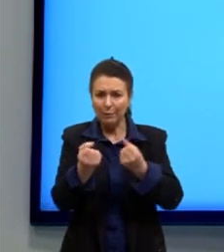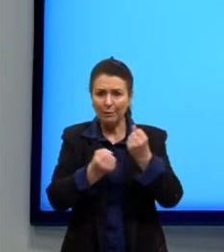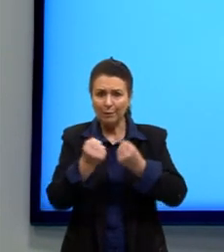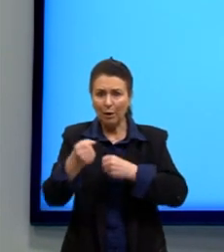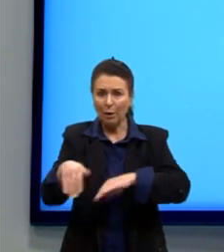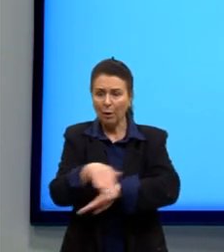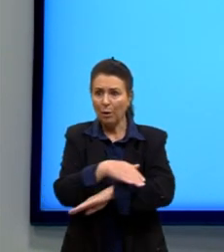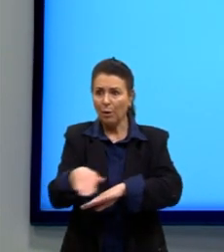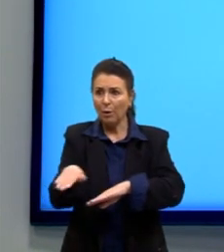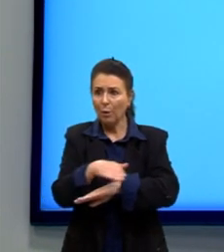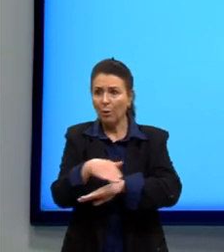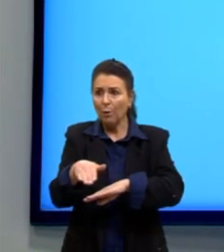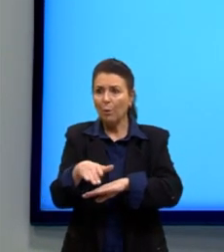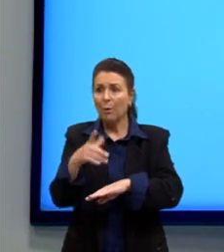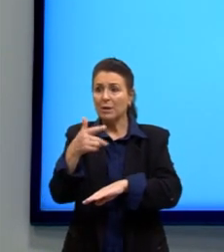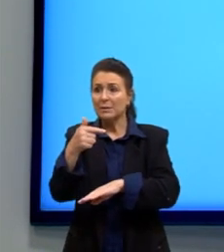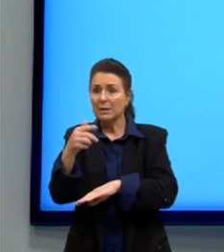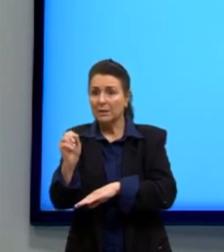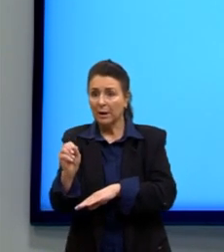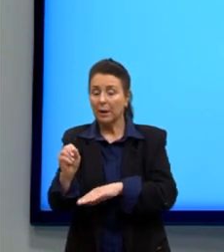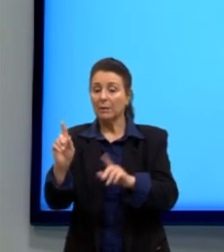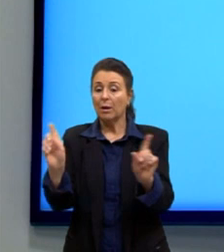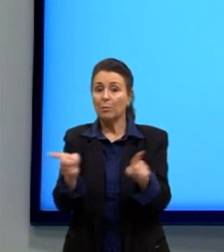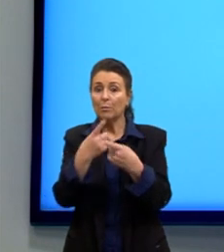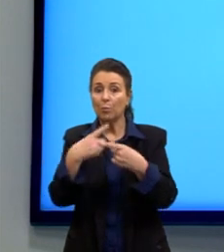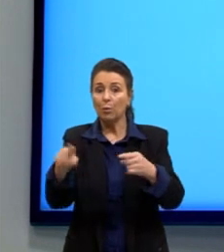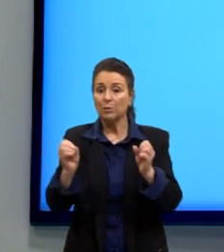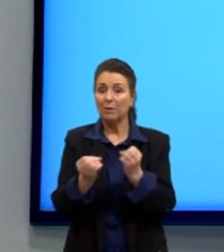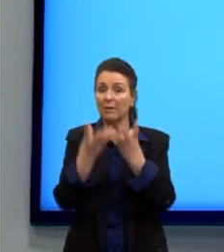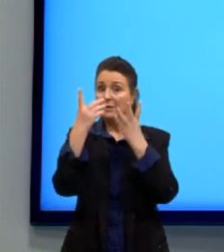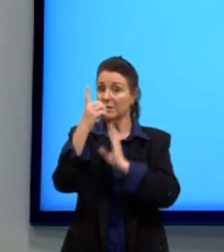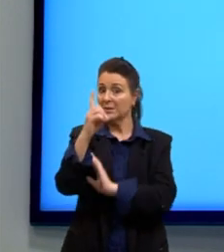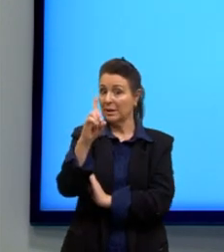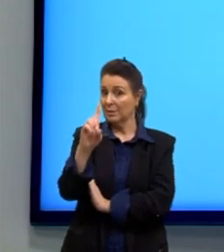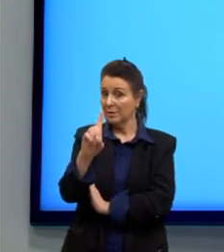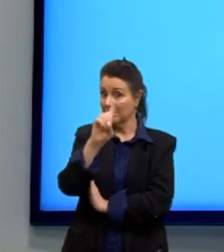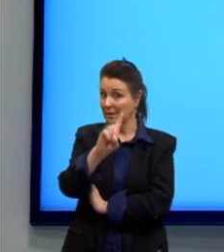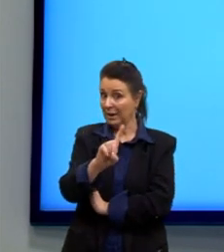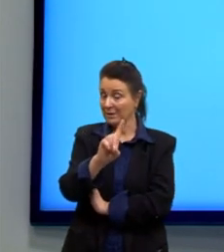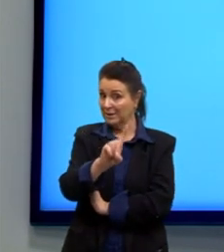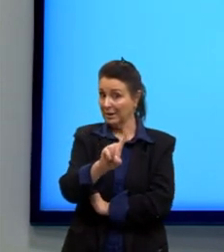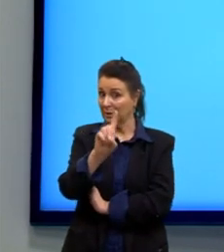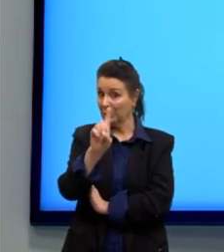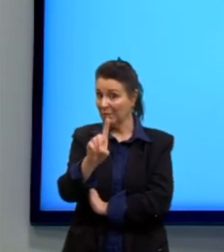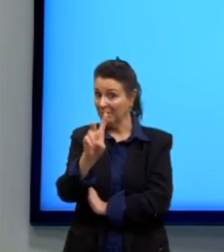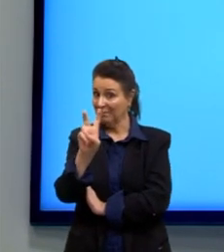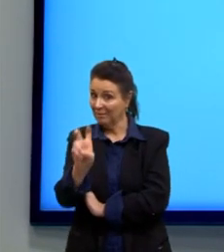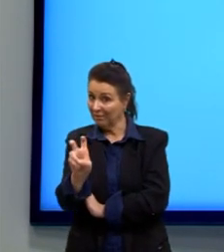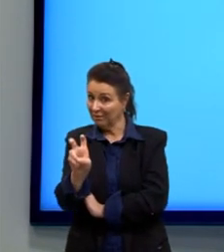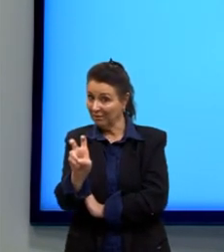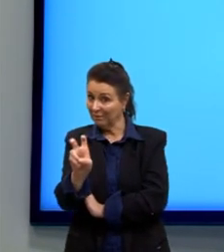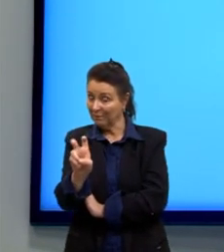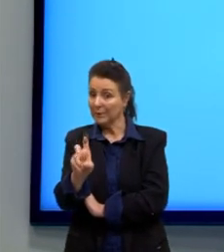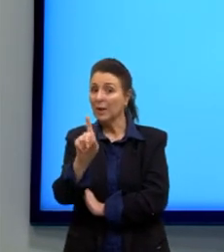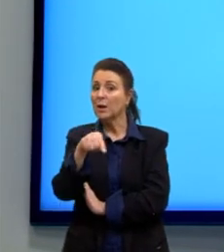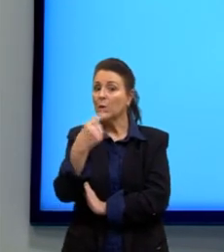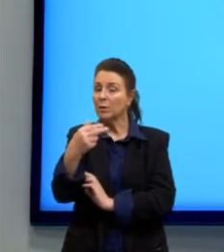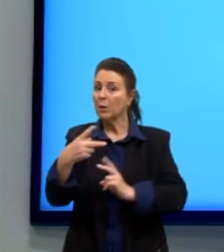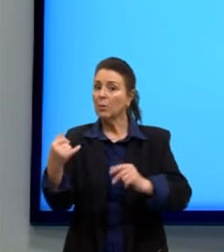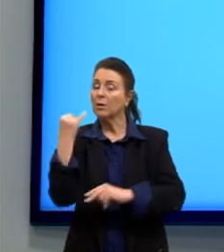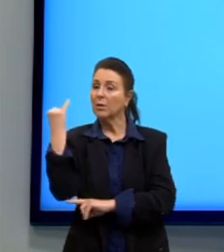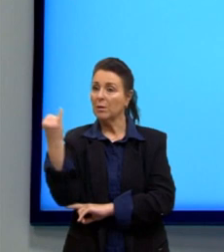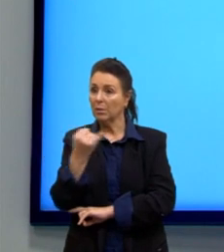música em festas amplificadas, 115. Então, já está bem maior, né, em comparação aqui. Outra coisa